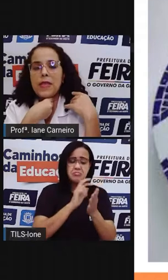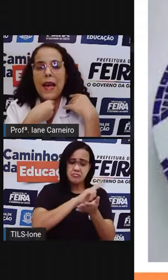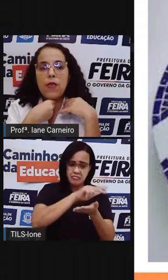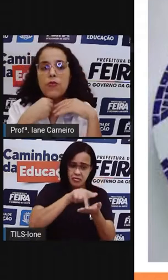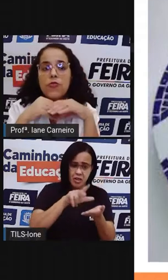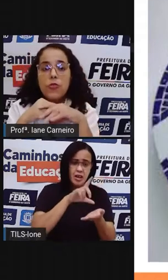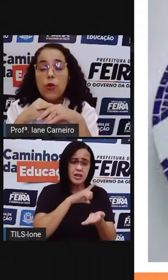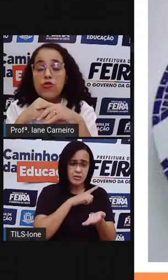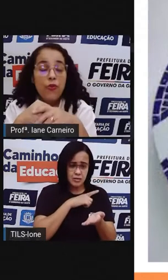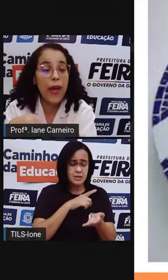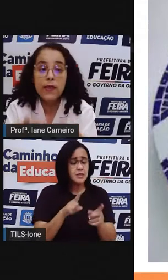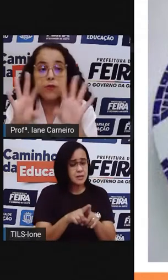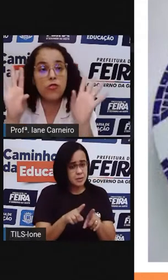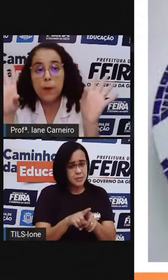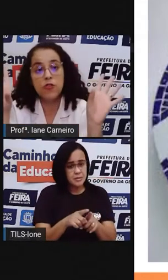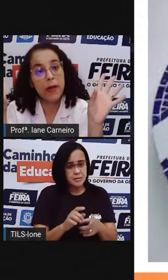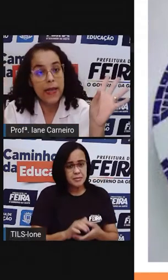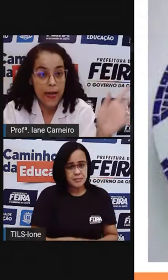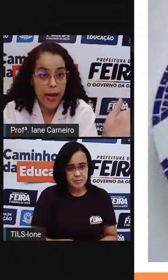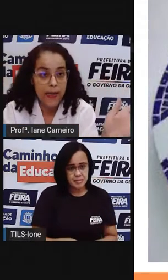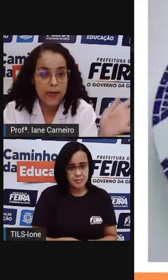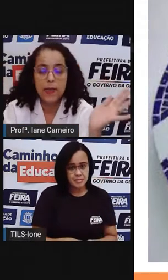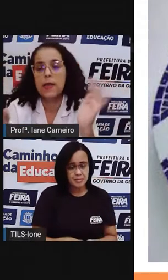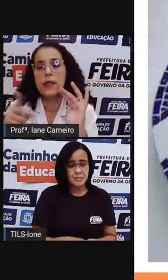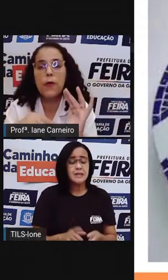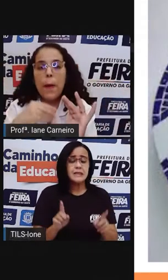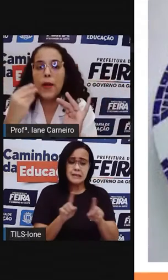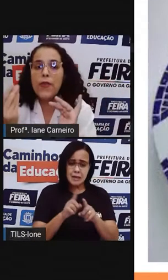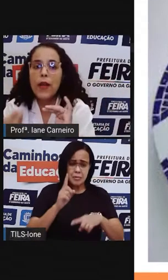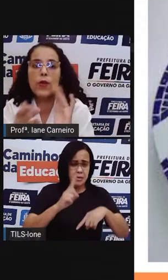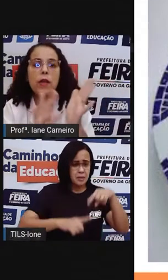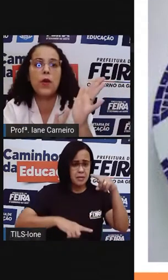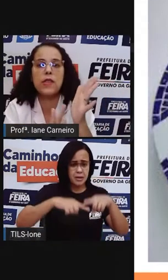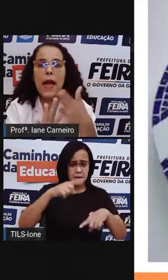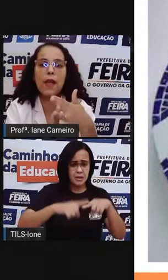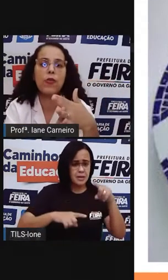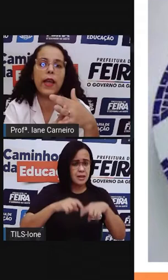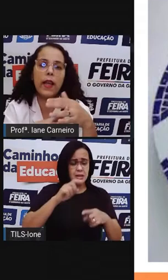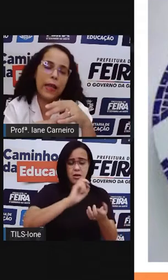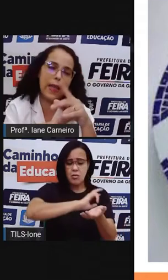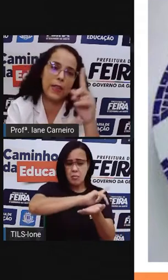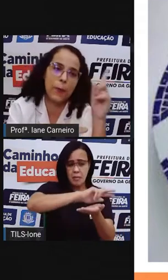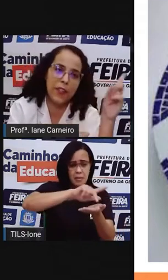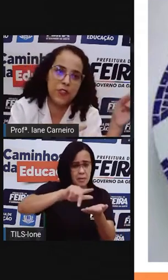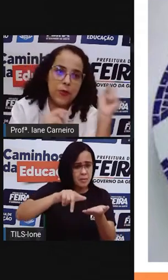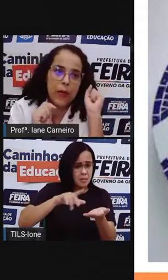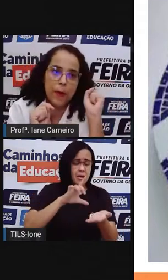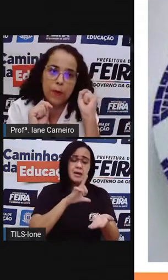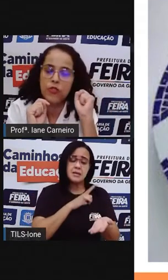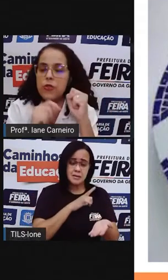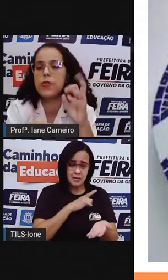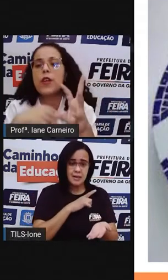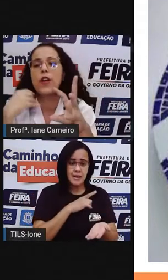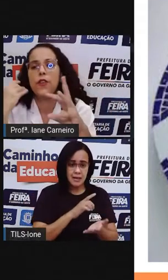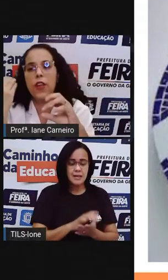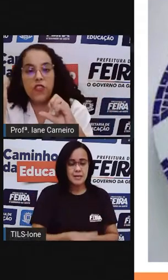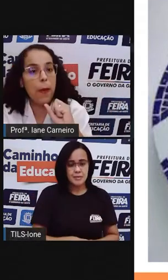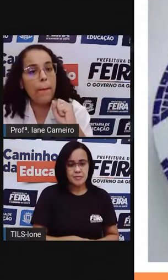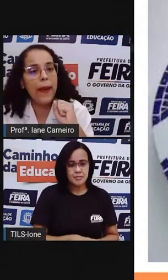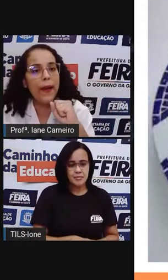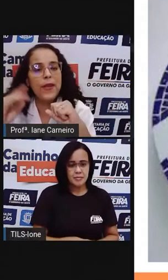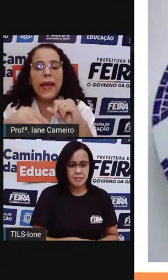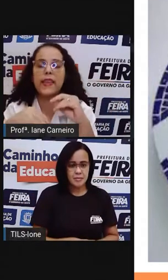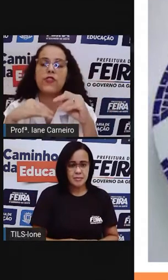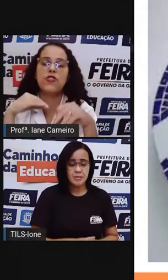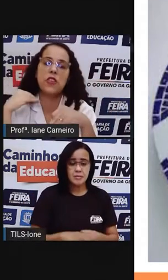mosaicos com diversos tipos de materiais. Então, como a Pró falou, tem mosaico, né? Aquele do peixinho, que a Pró mostrou, é